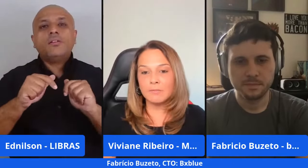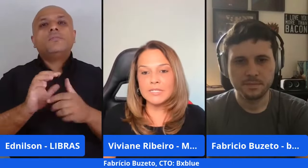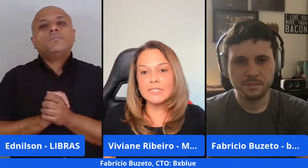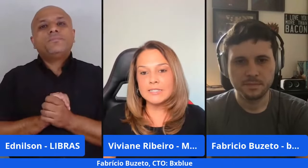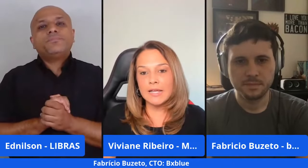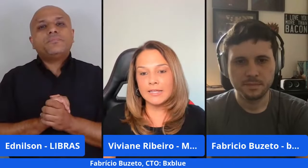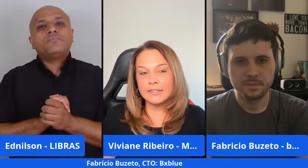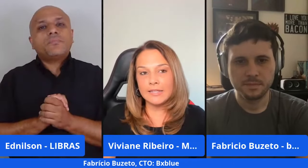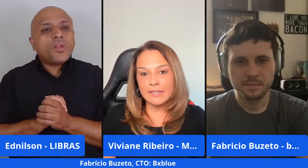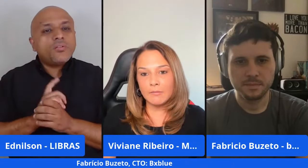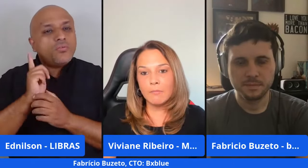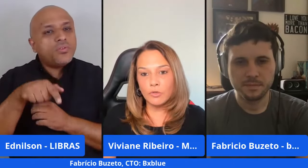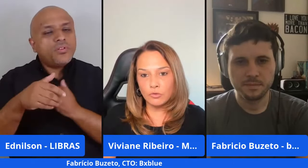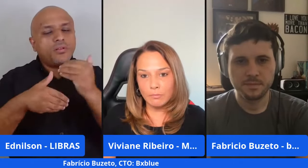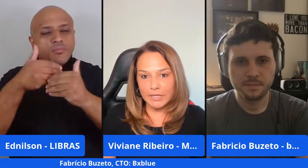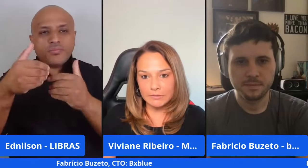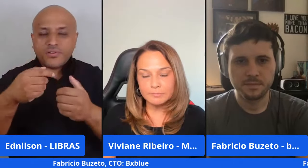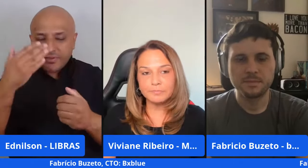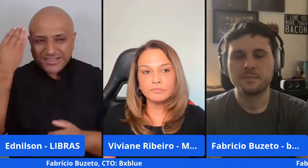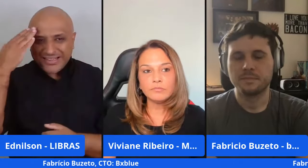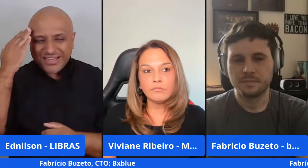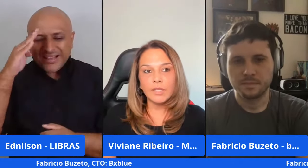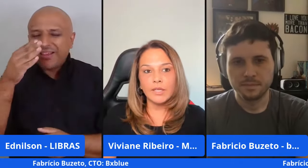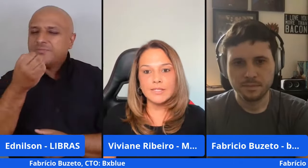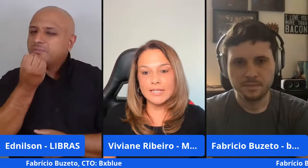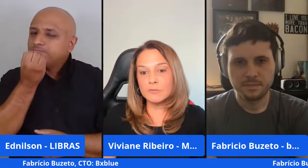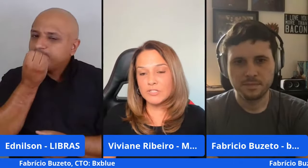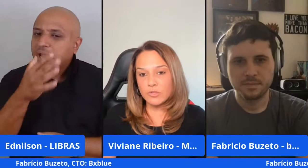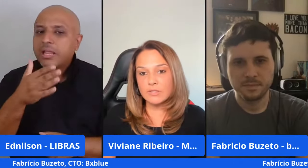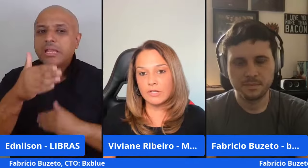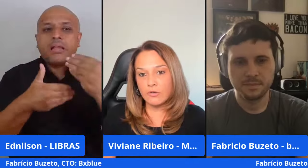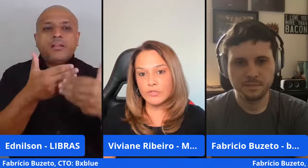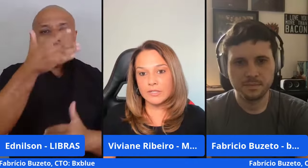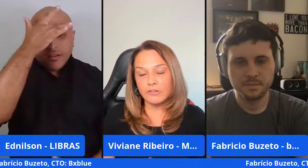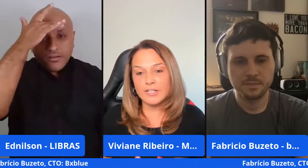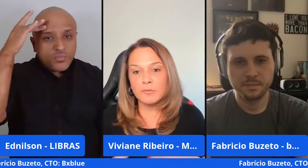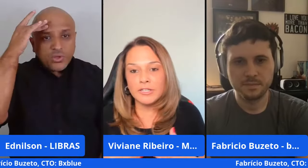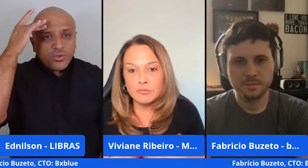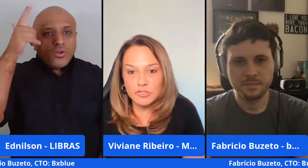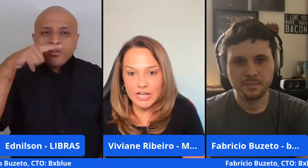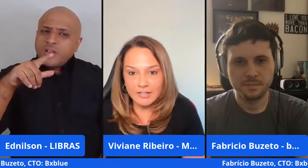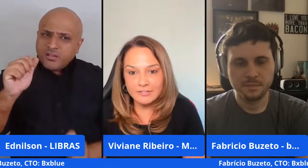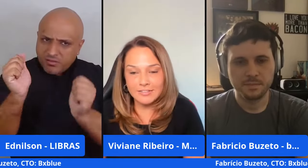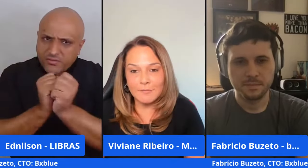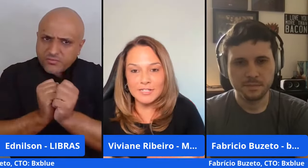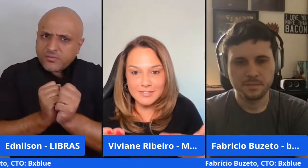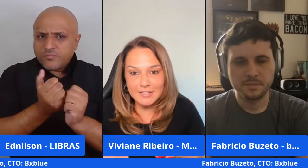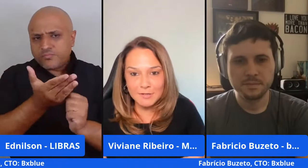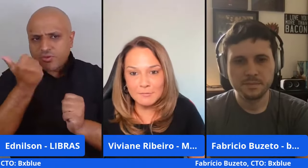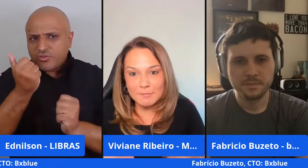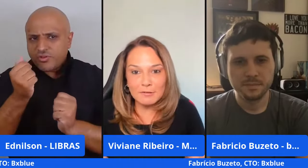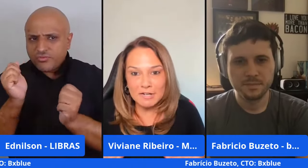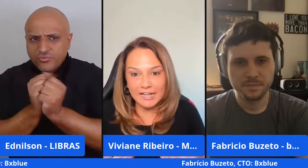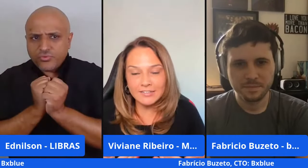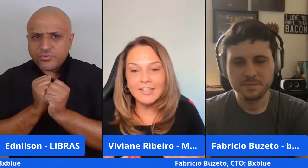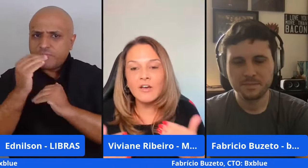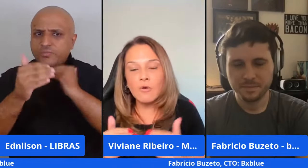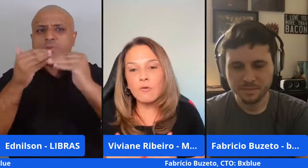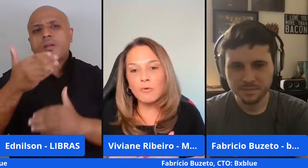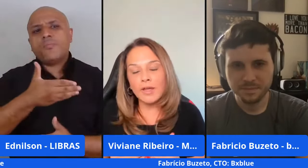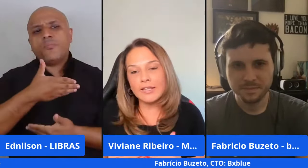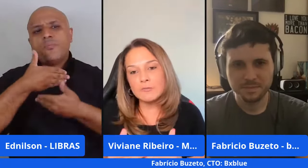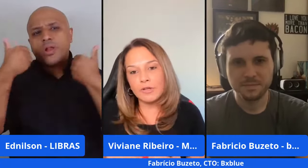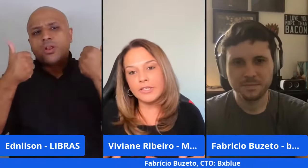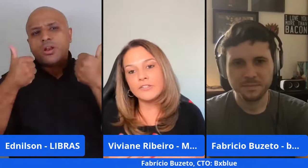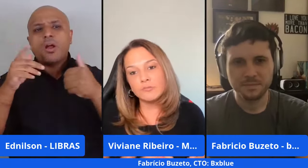você precisa entender muito bem se as pessoas que estão ali com você tanto elas podem te puxar para cima para melhorar